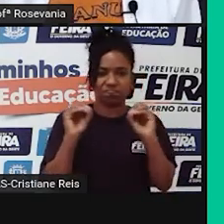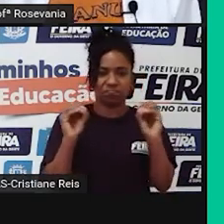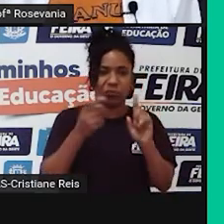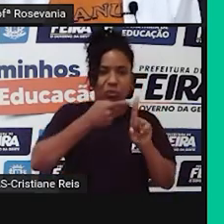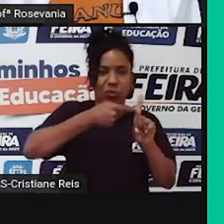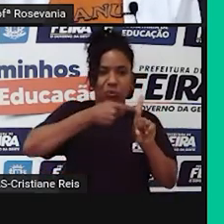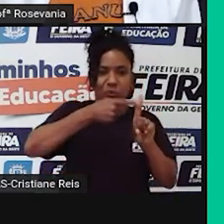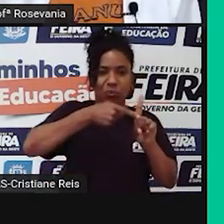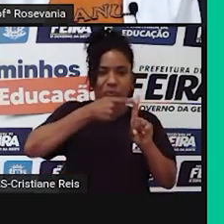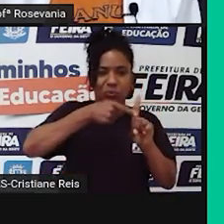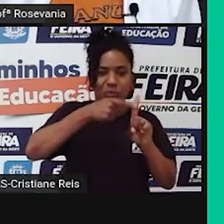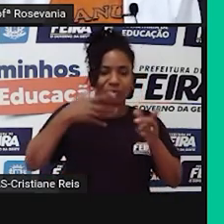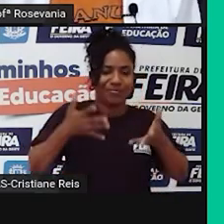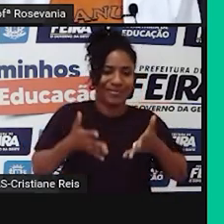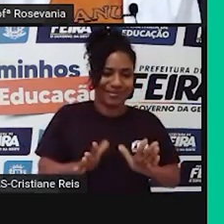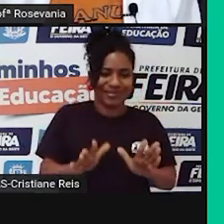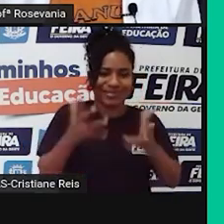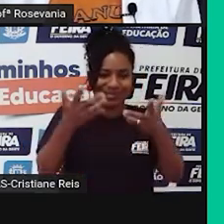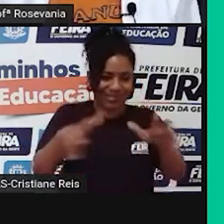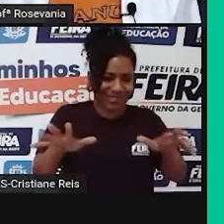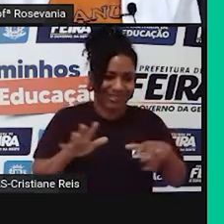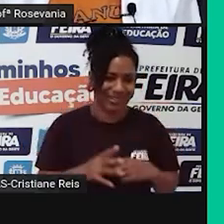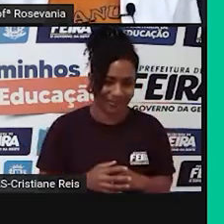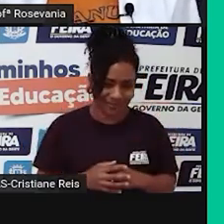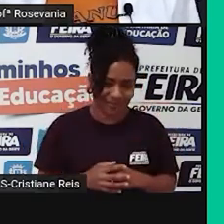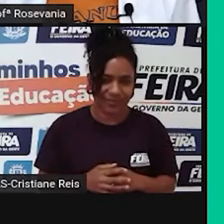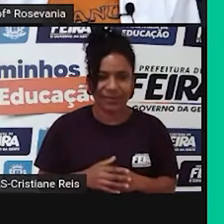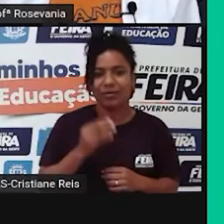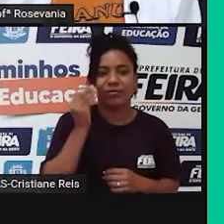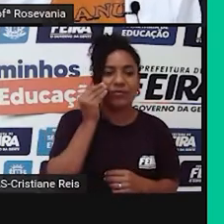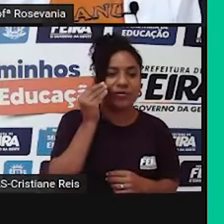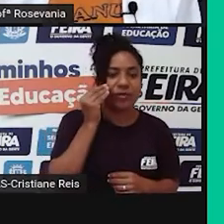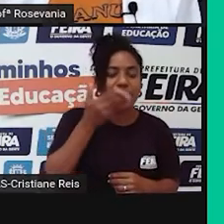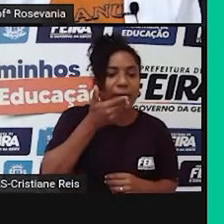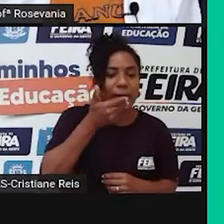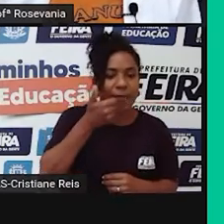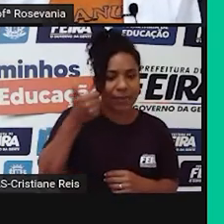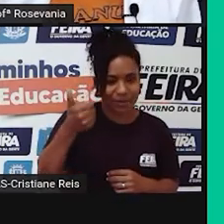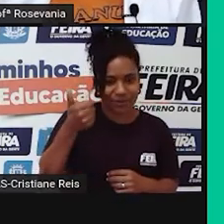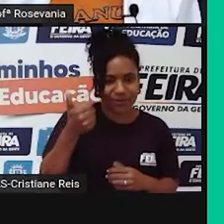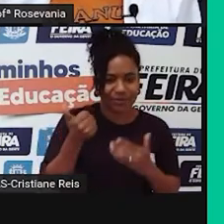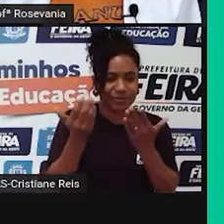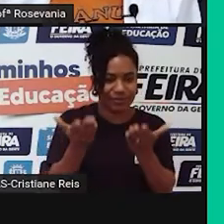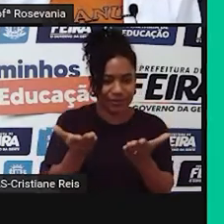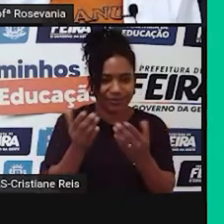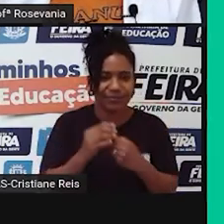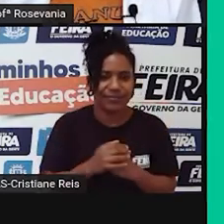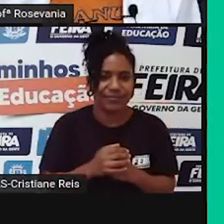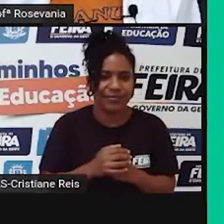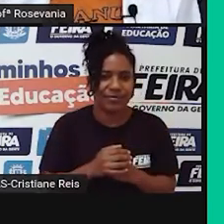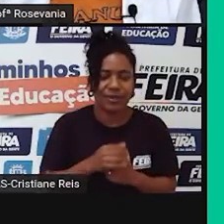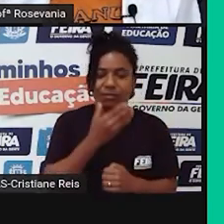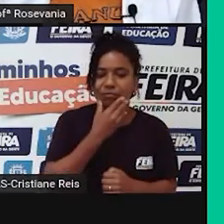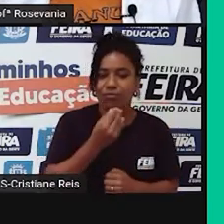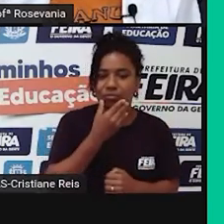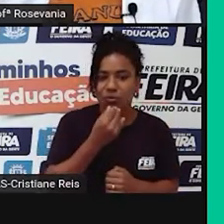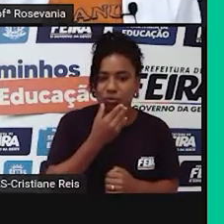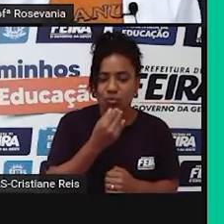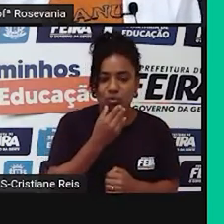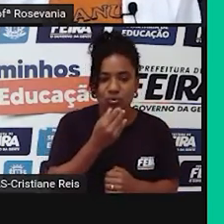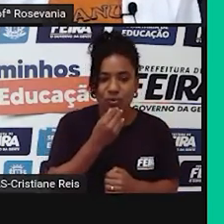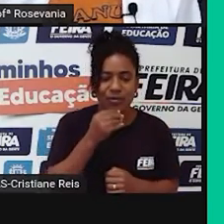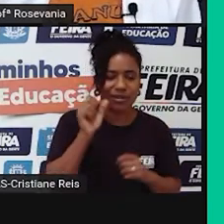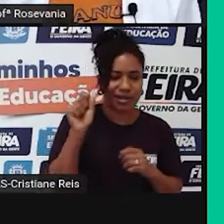então, a gente percebe que houve essa melhoria, mas em compensação, né, aqui só para chamar atenção, os homens, né, azulzinho,